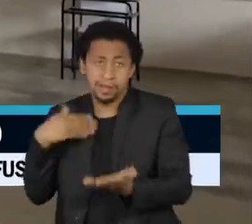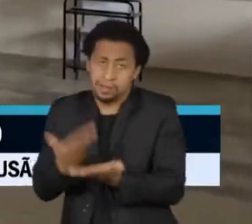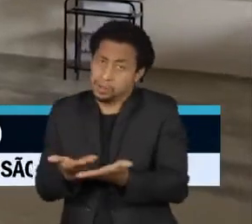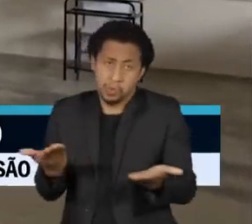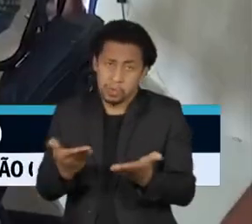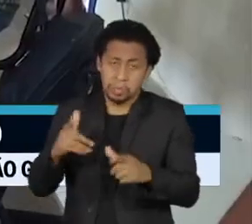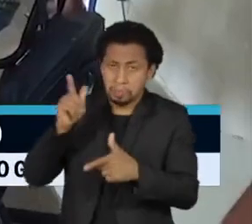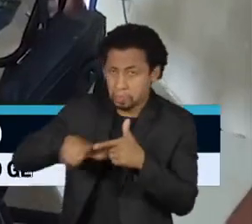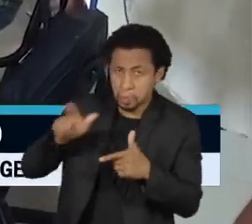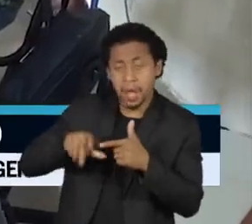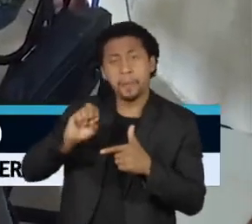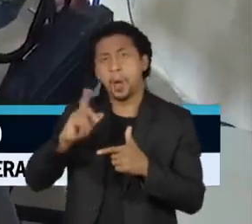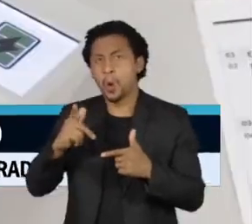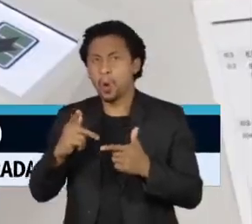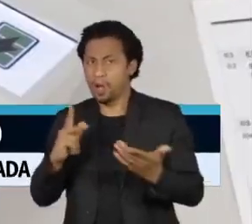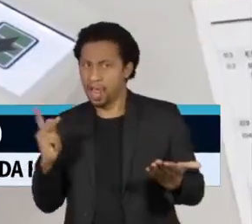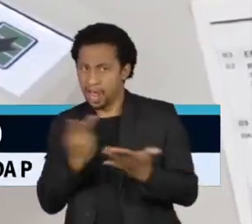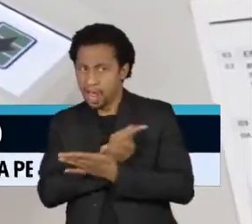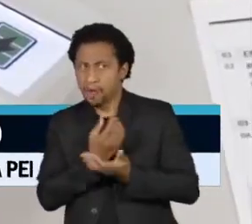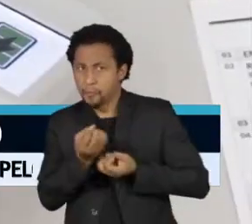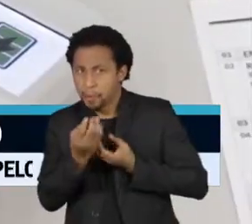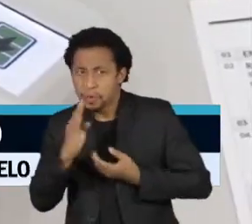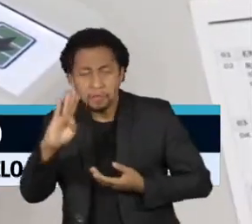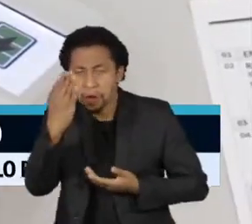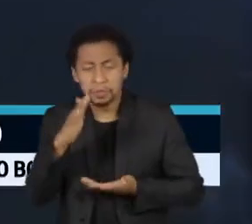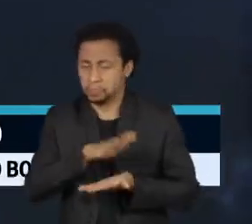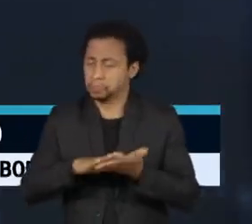inconsistências na votação e apuração dos votos.